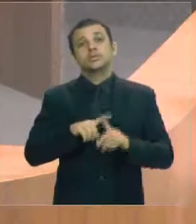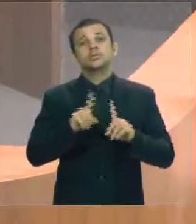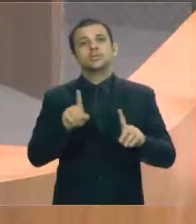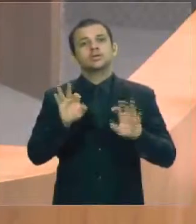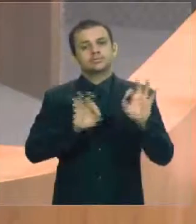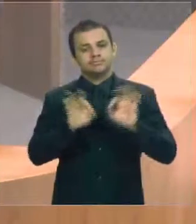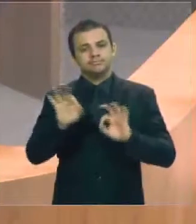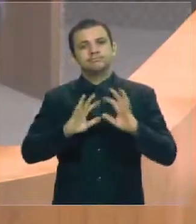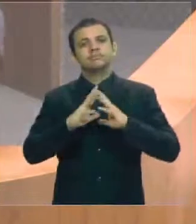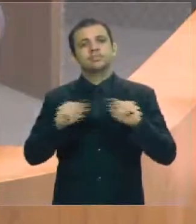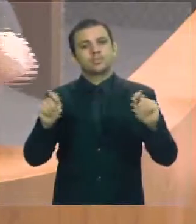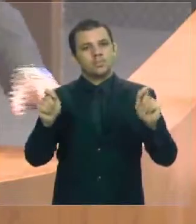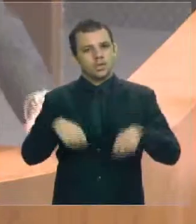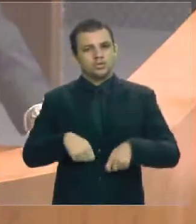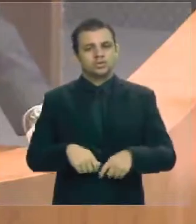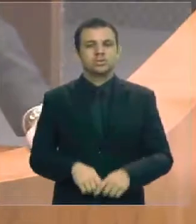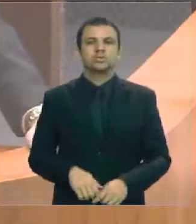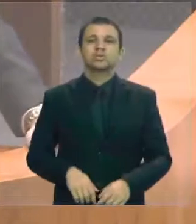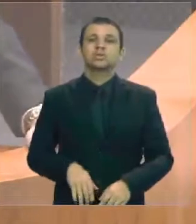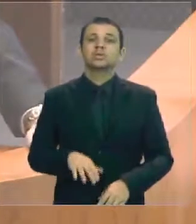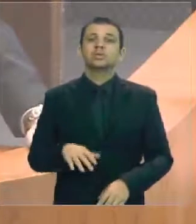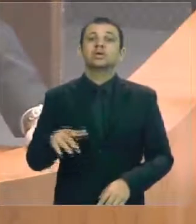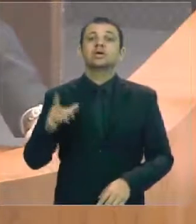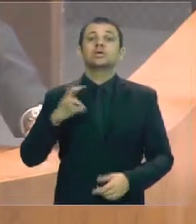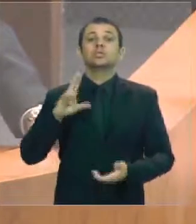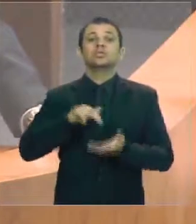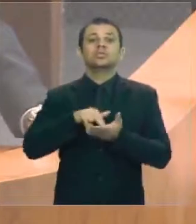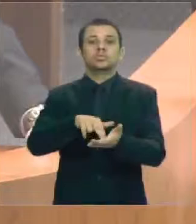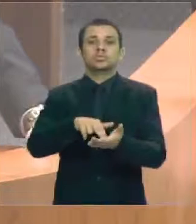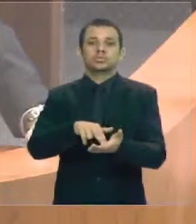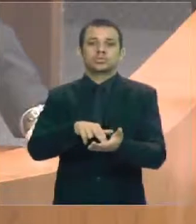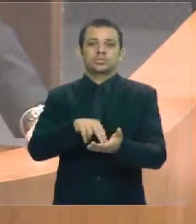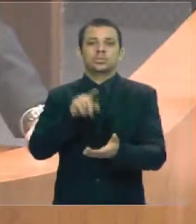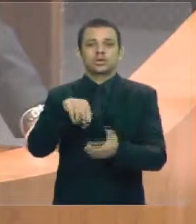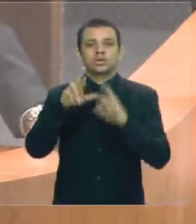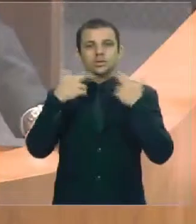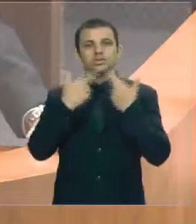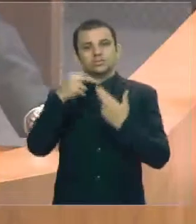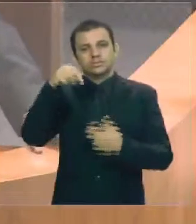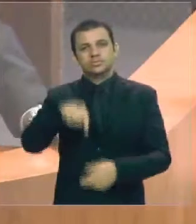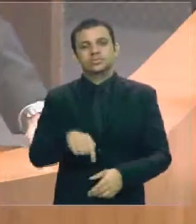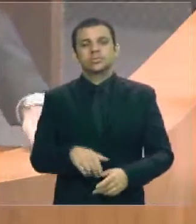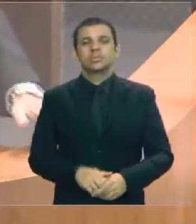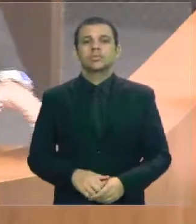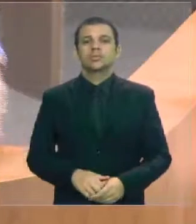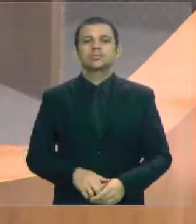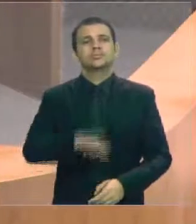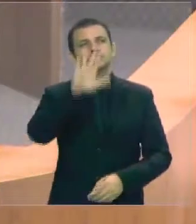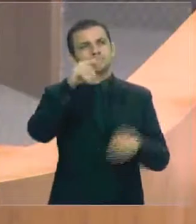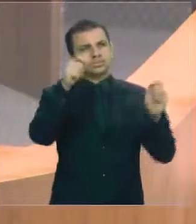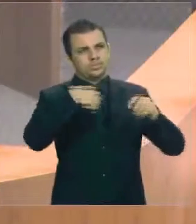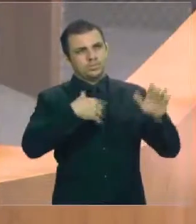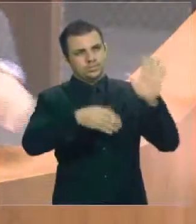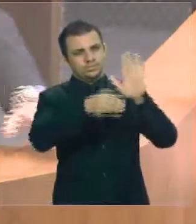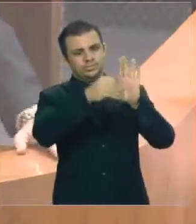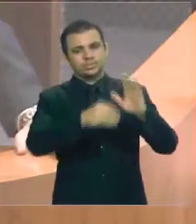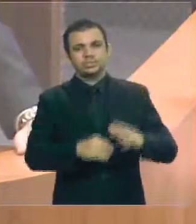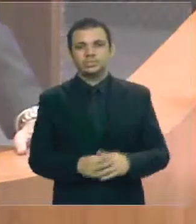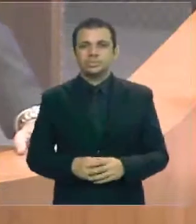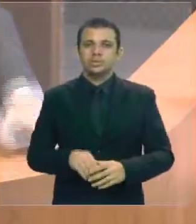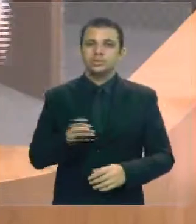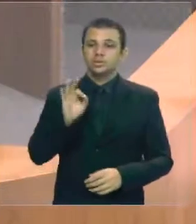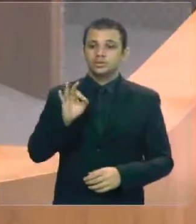discussão... Deputado Adriano, é aqui nesta Casa. Quando a vossa excelência puder, me conceda uma parte. Está ok, deputado. E o âmbito desta